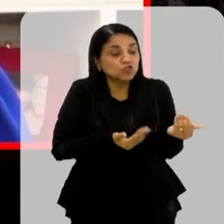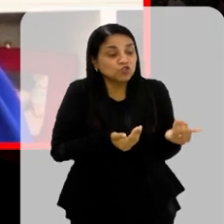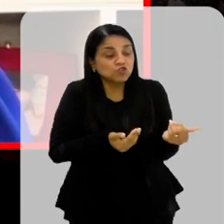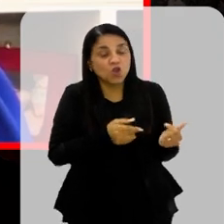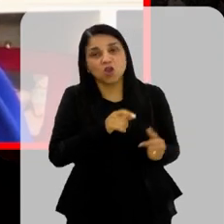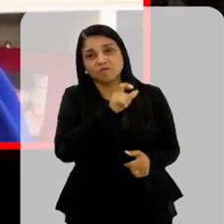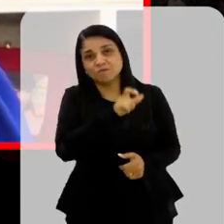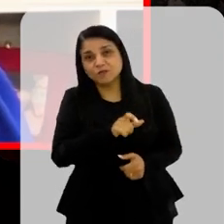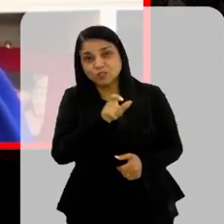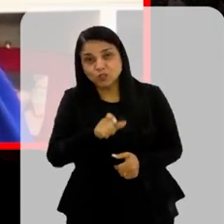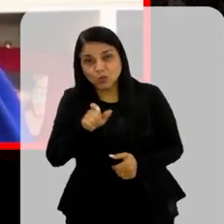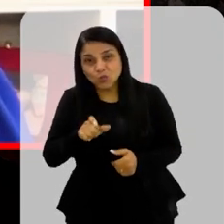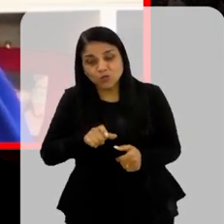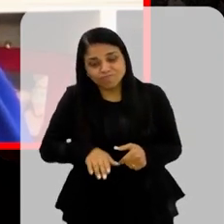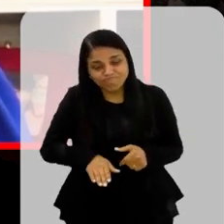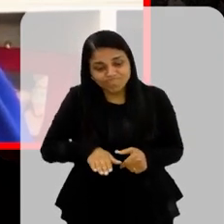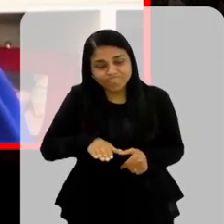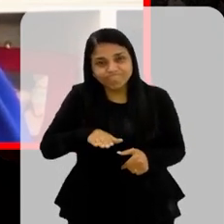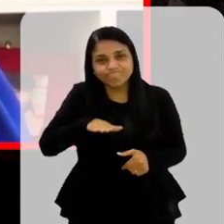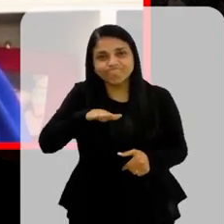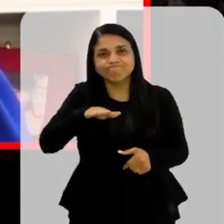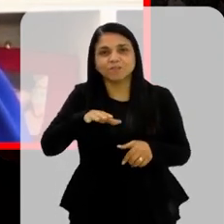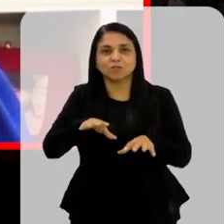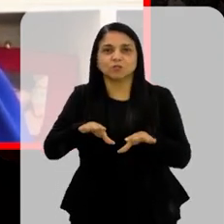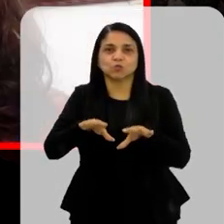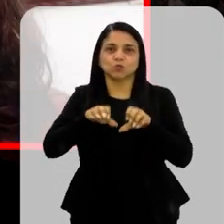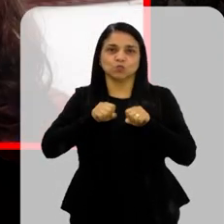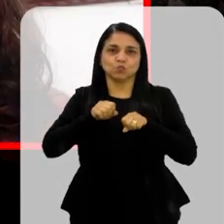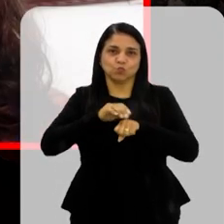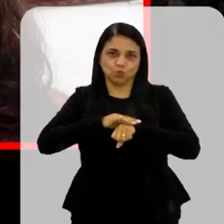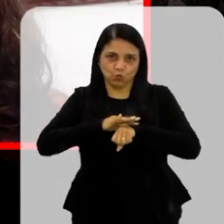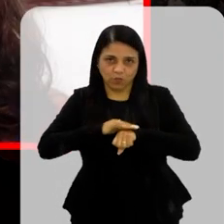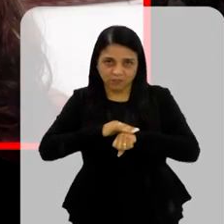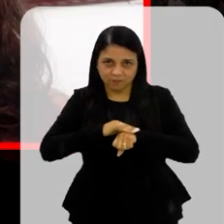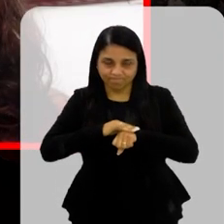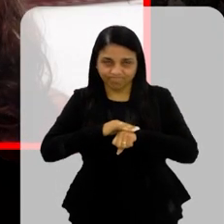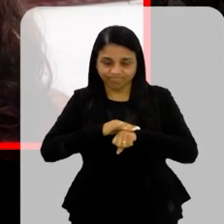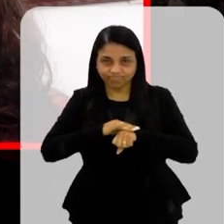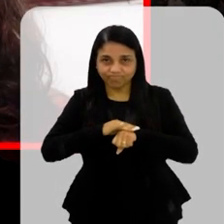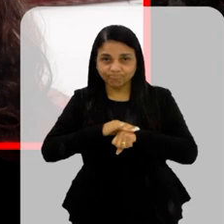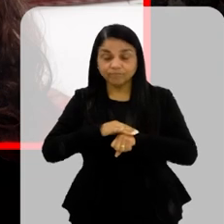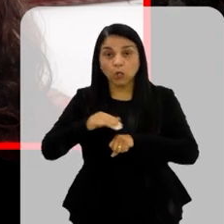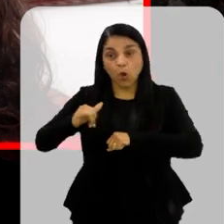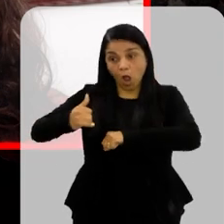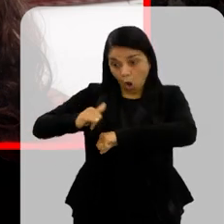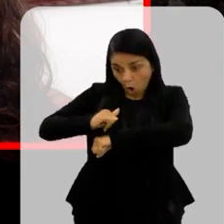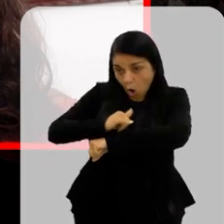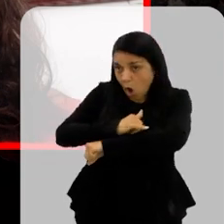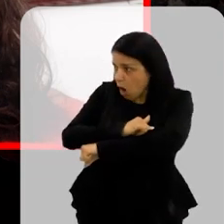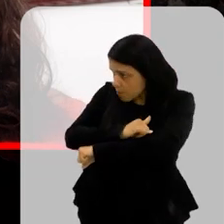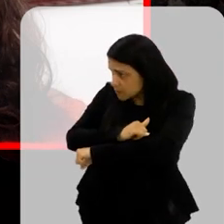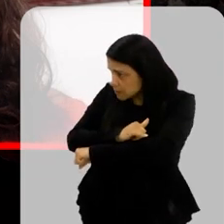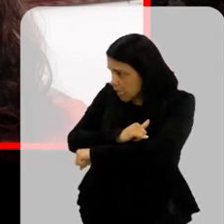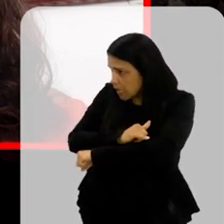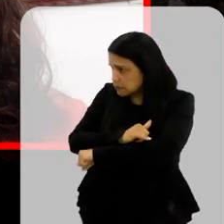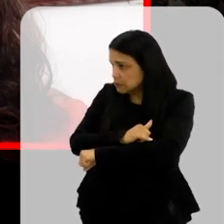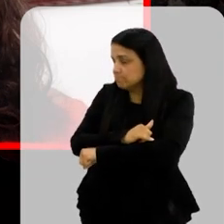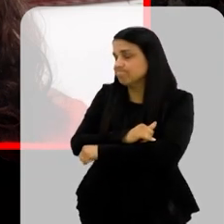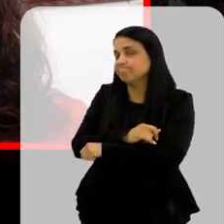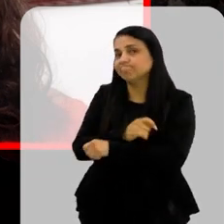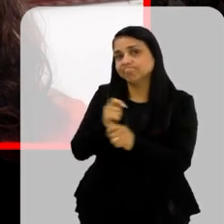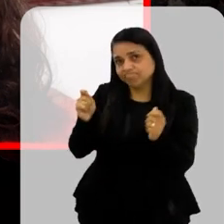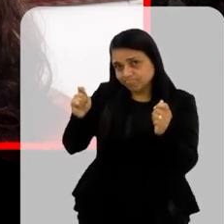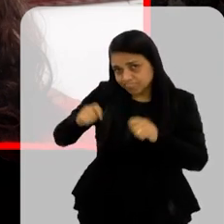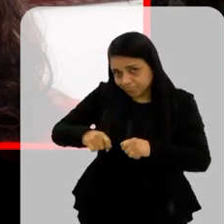começaram a doença na infância e adolescência Então, esse grupo A obesidade é um caminho